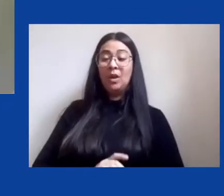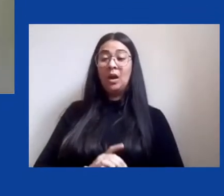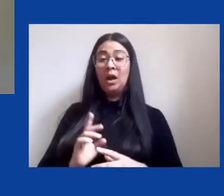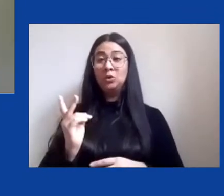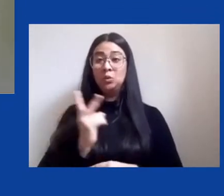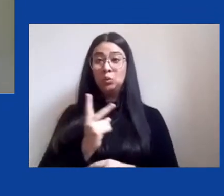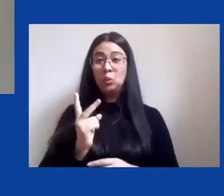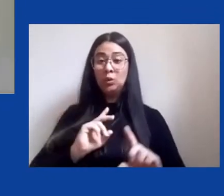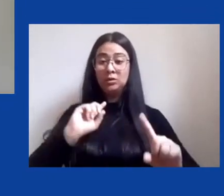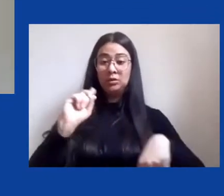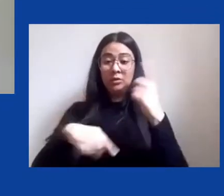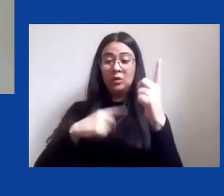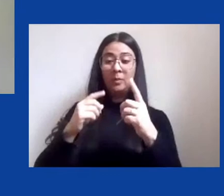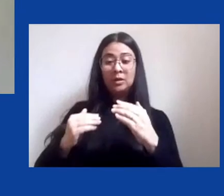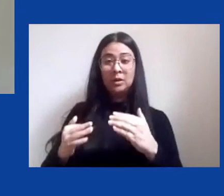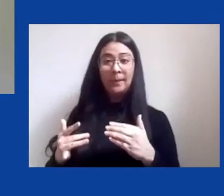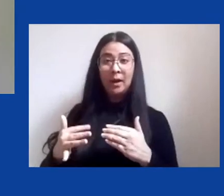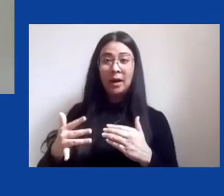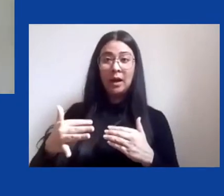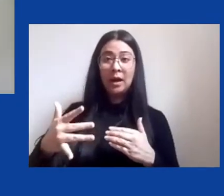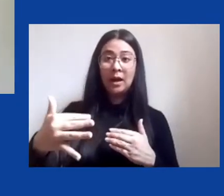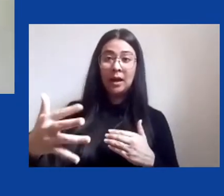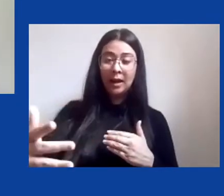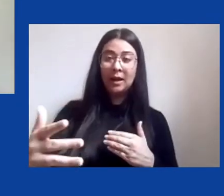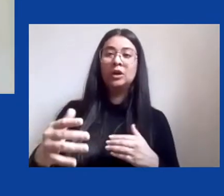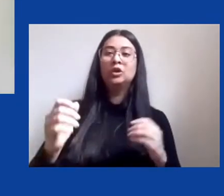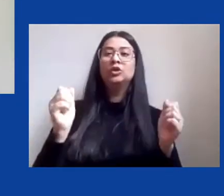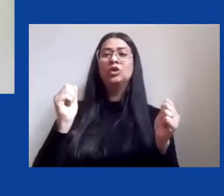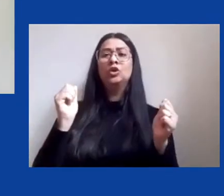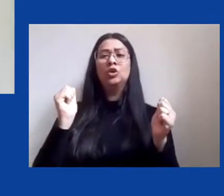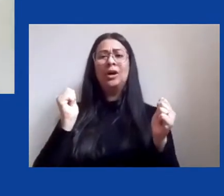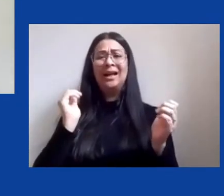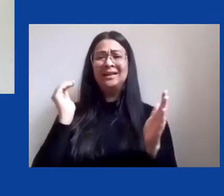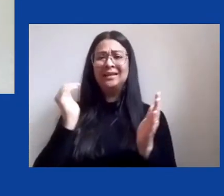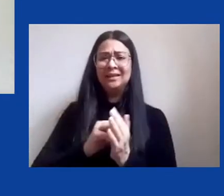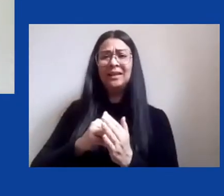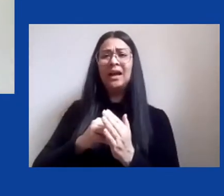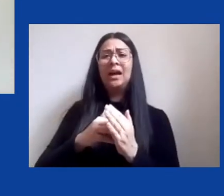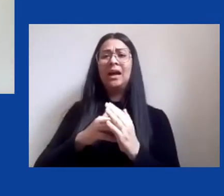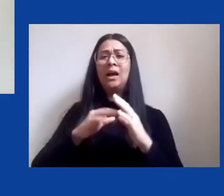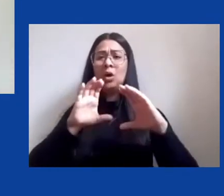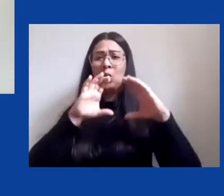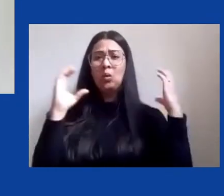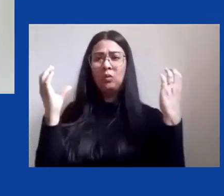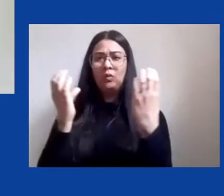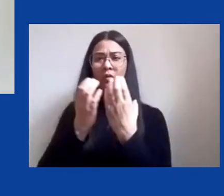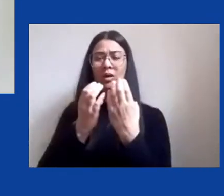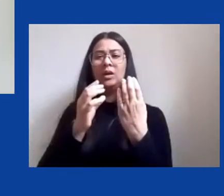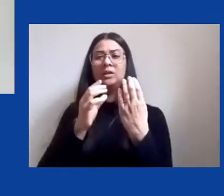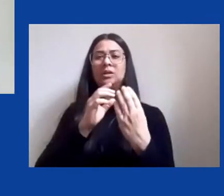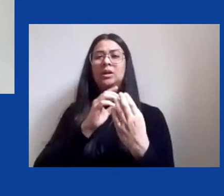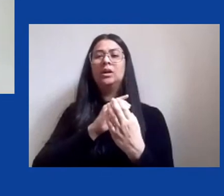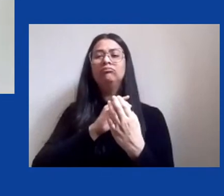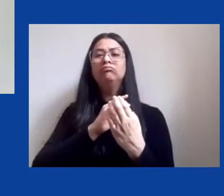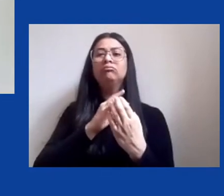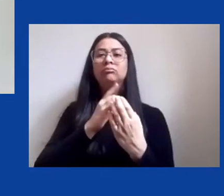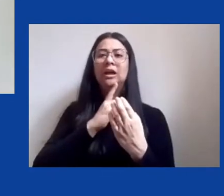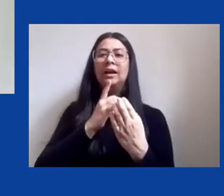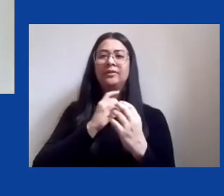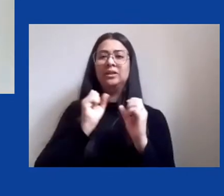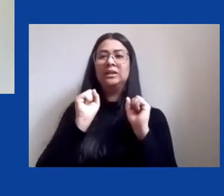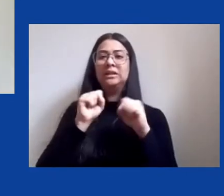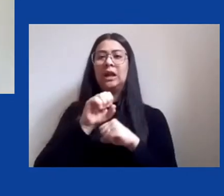seguiram à Conferência das Nações Unidas sobre o Meio Ambiente e Desenvolvimento, a ECO Rio 92, no contexto da política